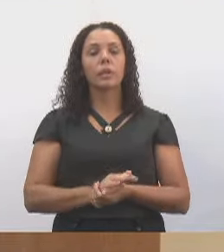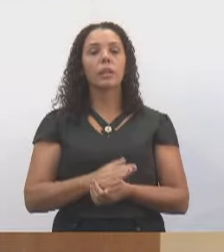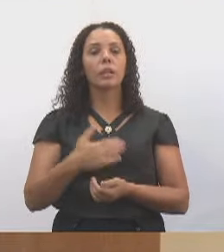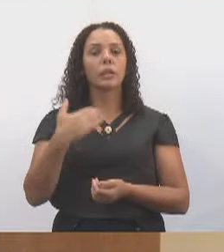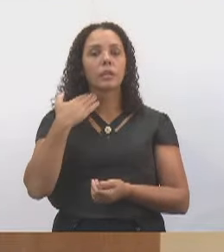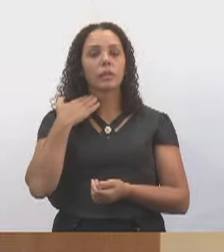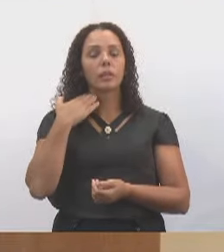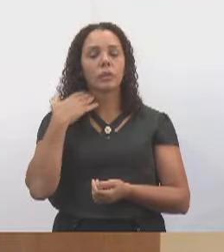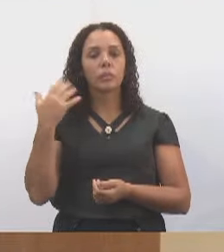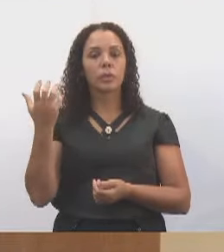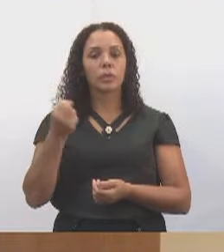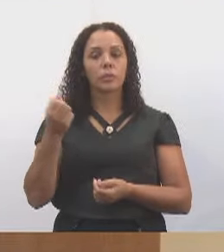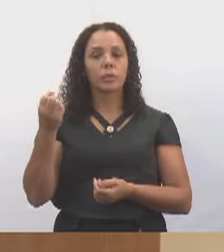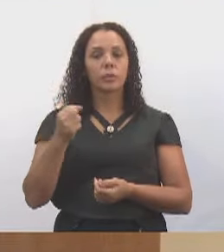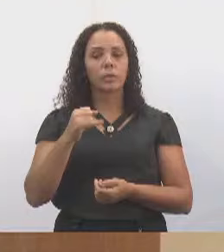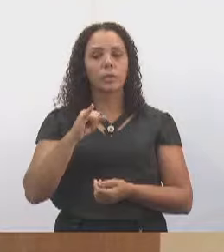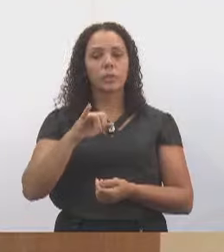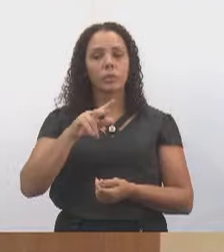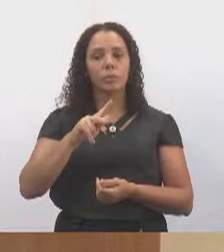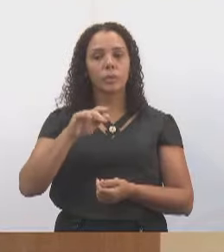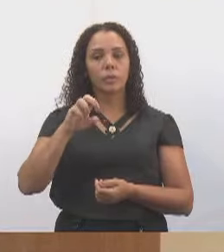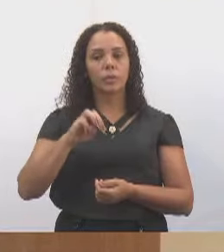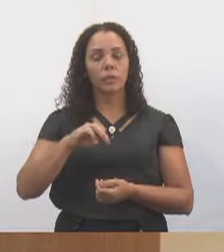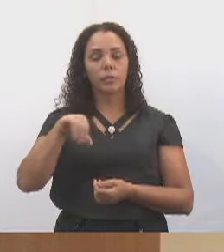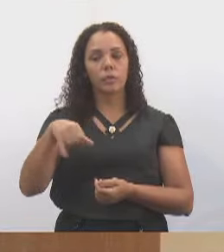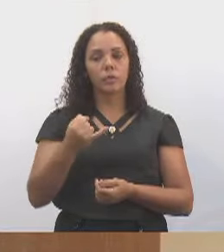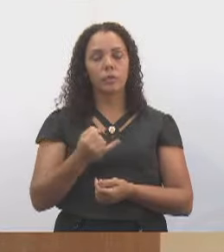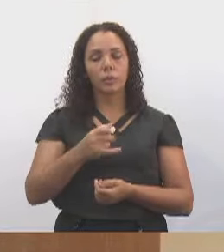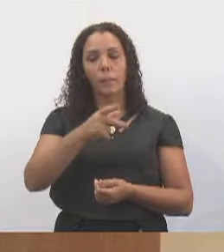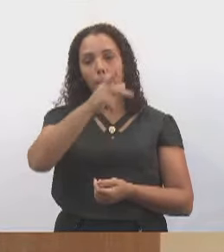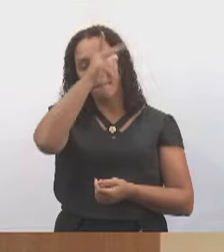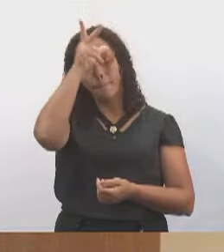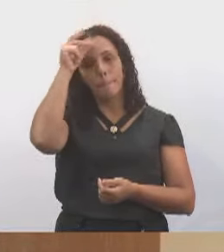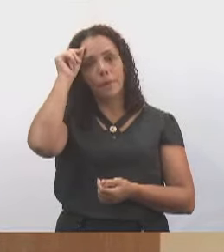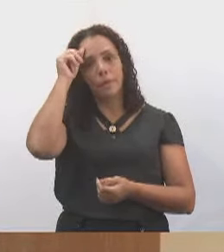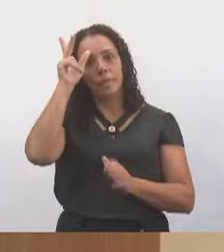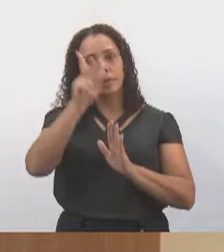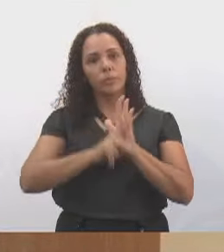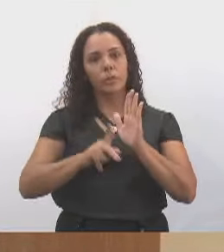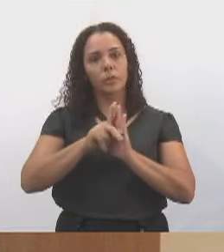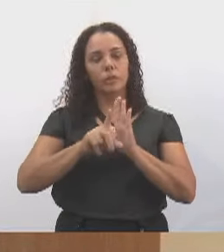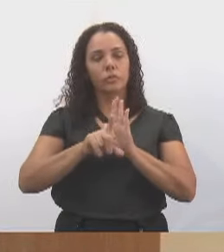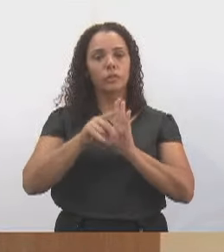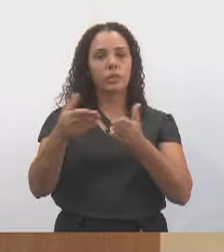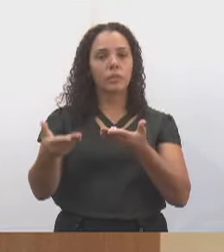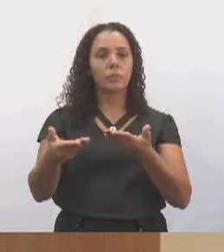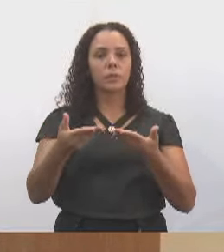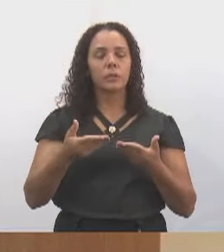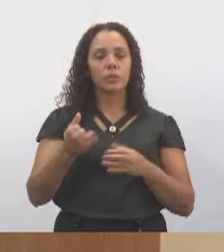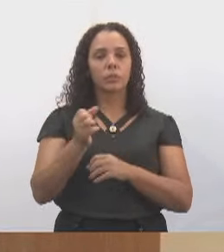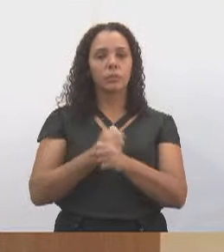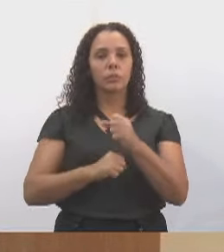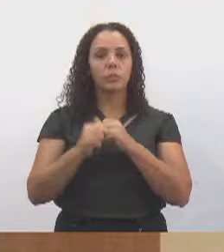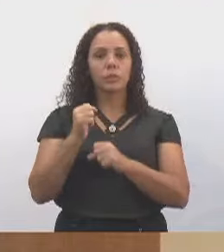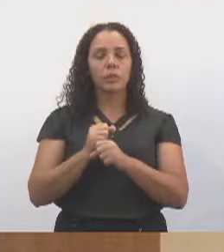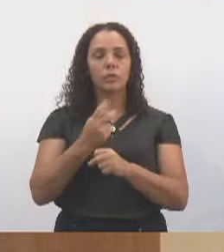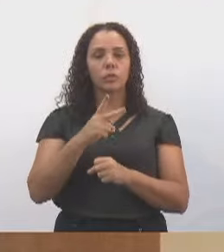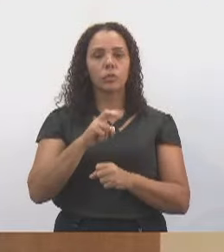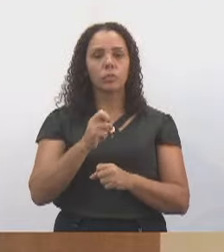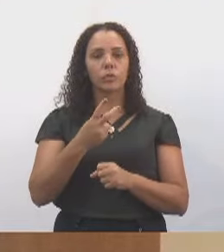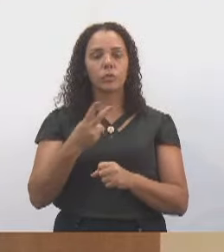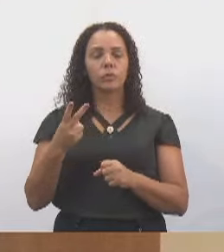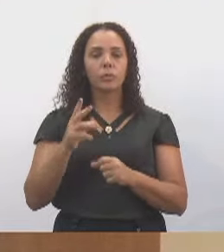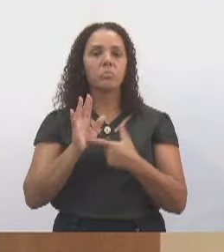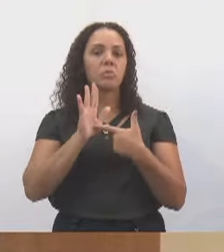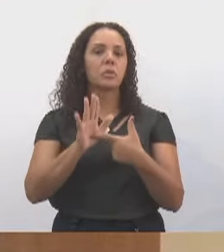Você sabe que o prefeito mandou um projeto de lei para essa Câmara em 2022 sustentando ser constitucional o